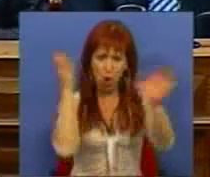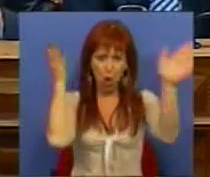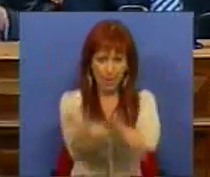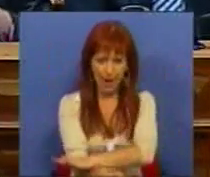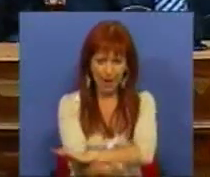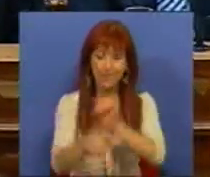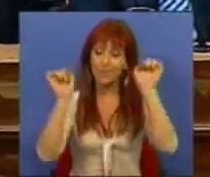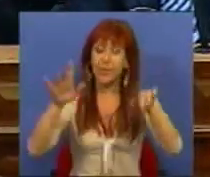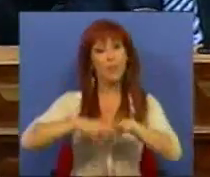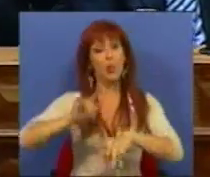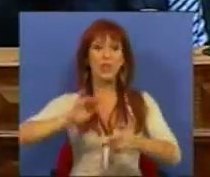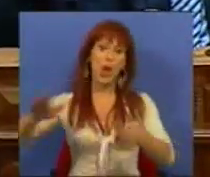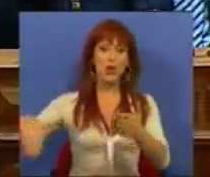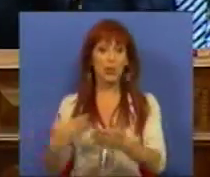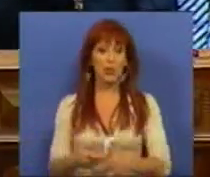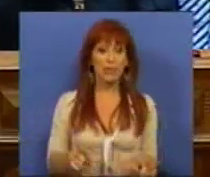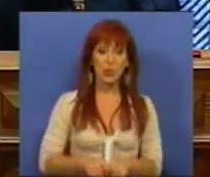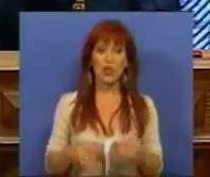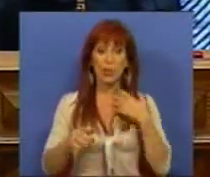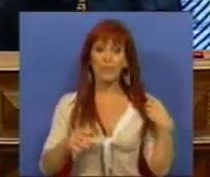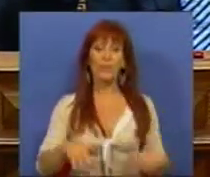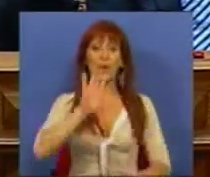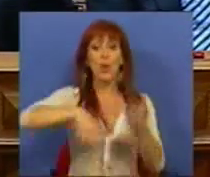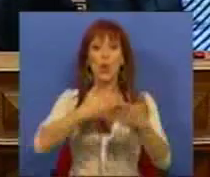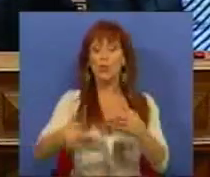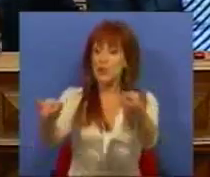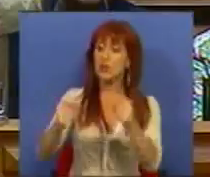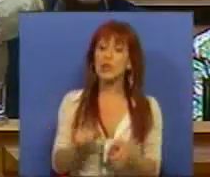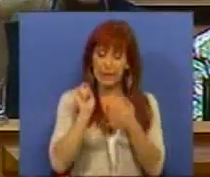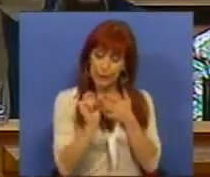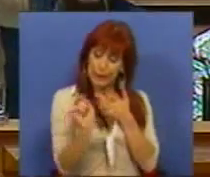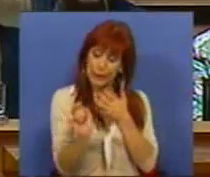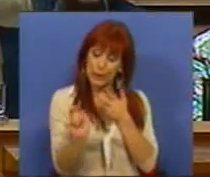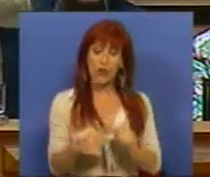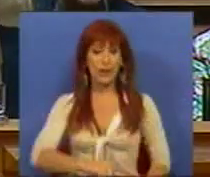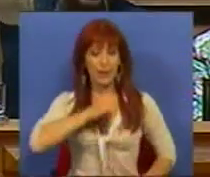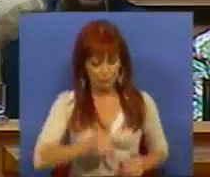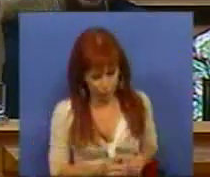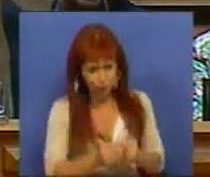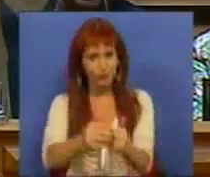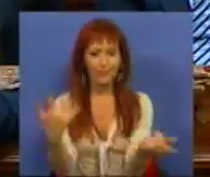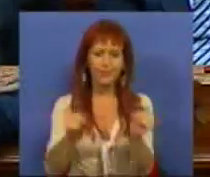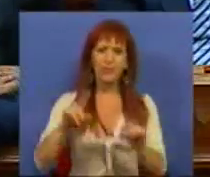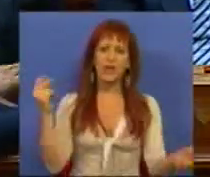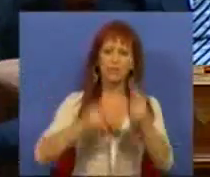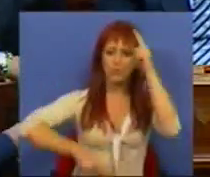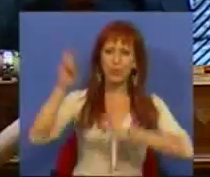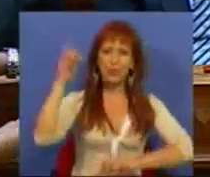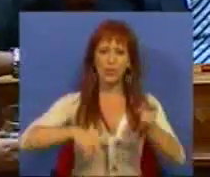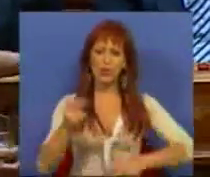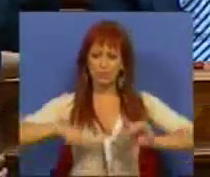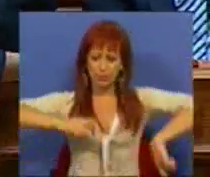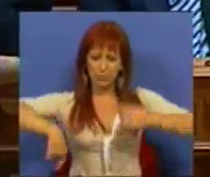emprego. E por isso propusemos um plano orçamentado, detalhado e sistemático para a reconstrução e